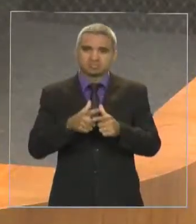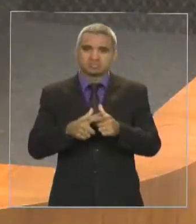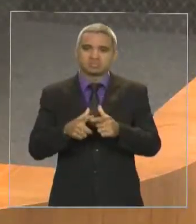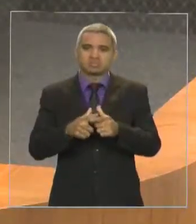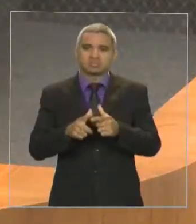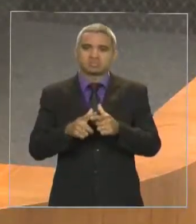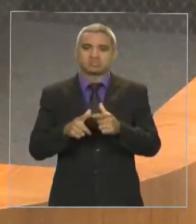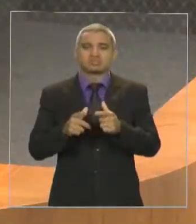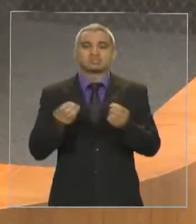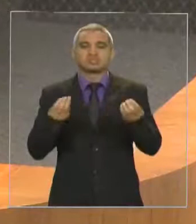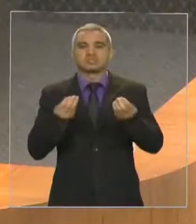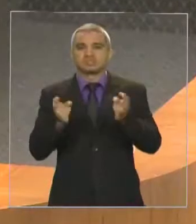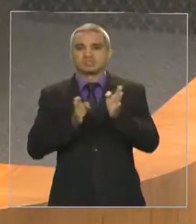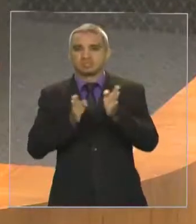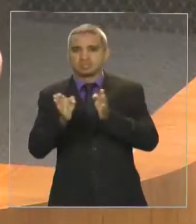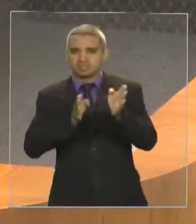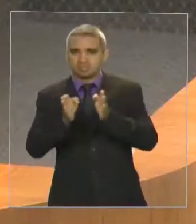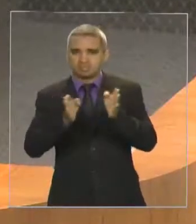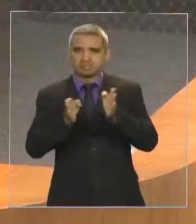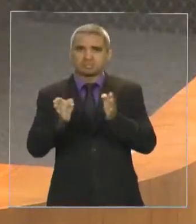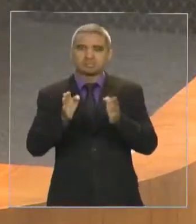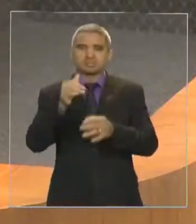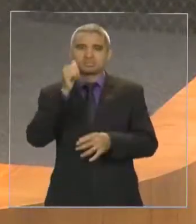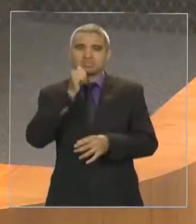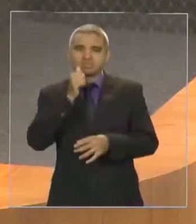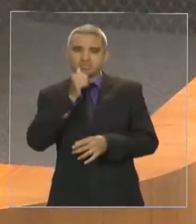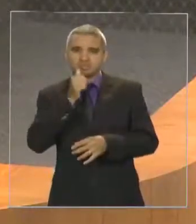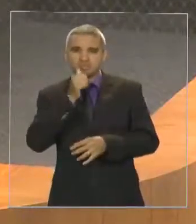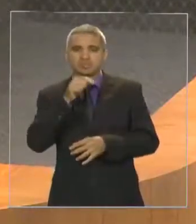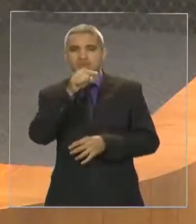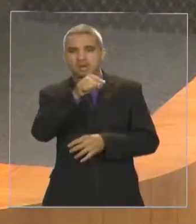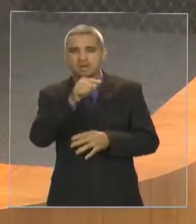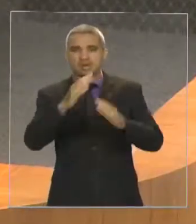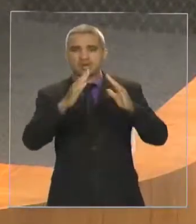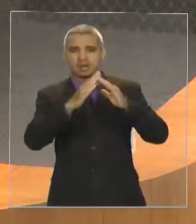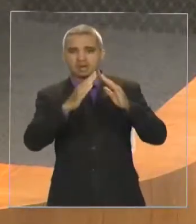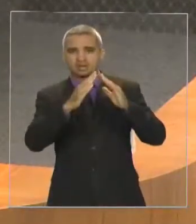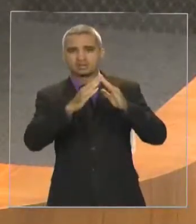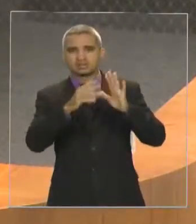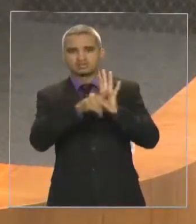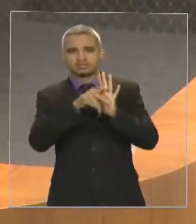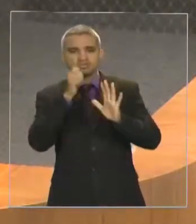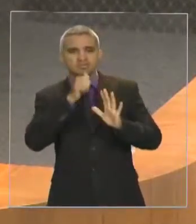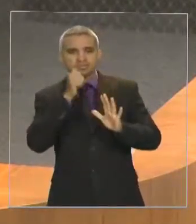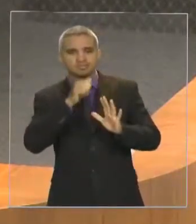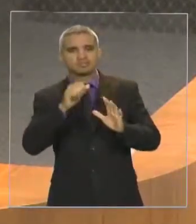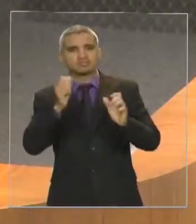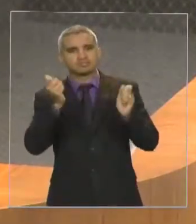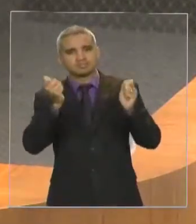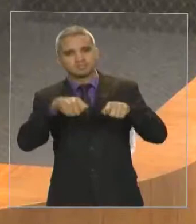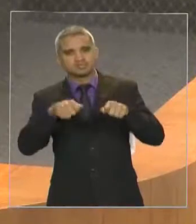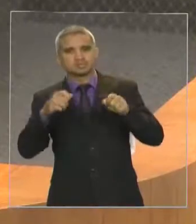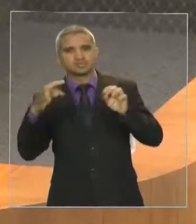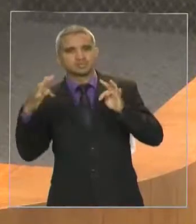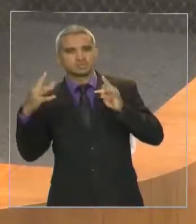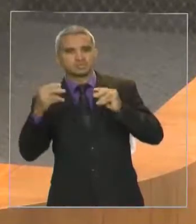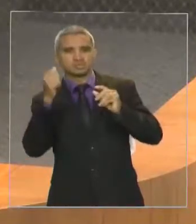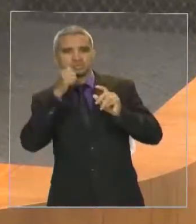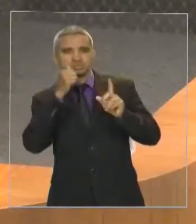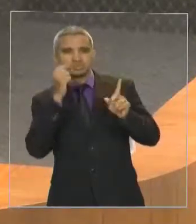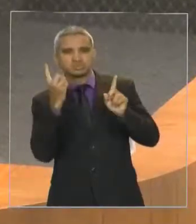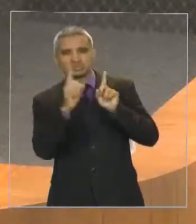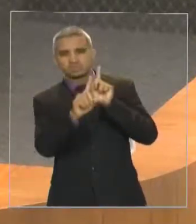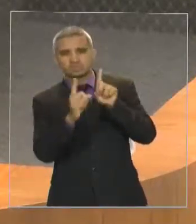do acesso a essas mulheres no complexo, onde tem tudo ali que facilita a esse acesso, que também que elas se sintam seguras para